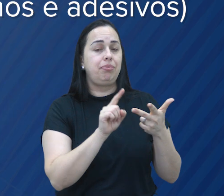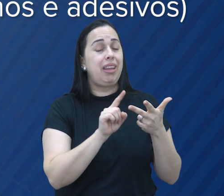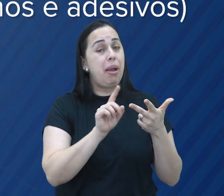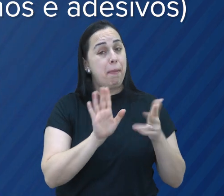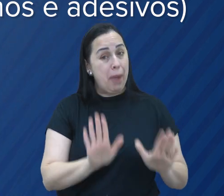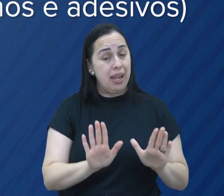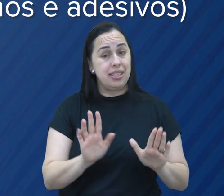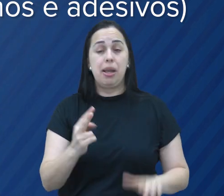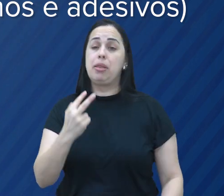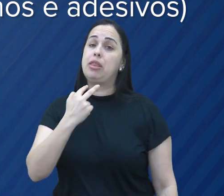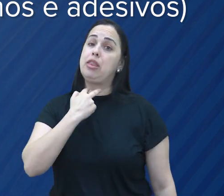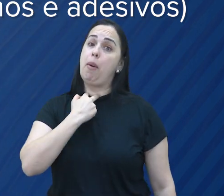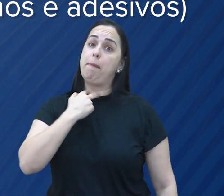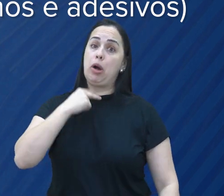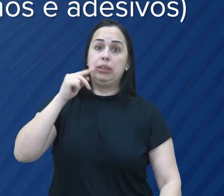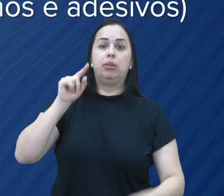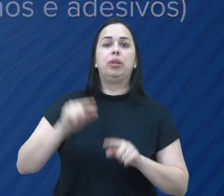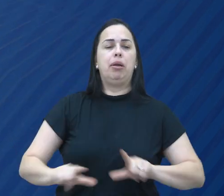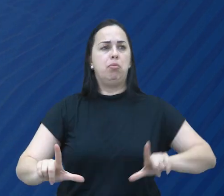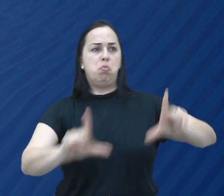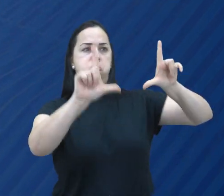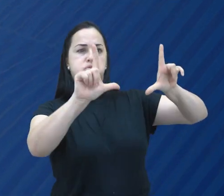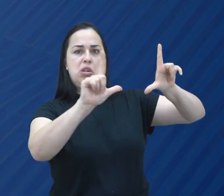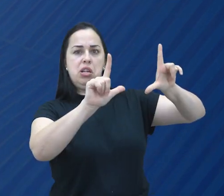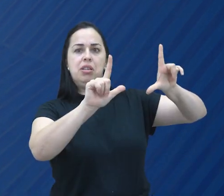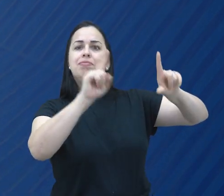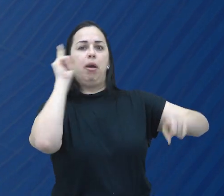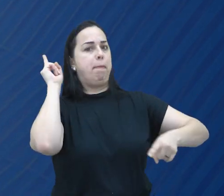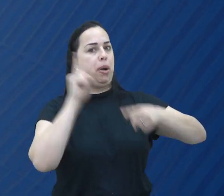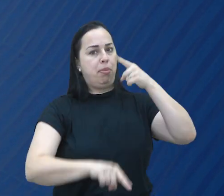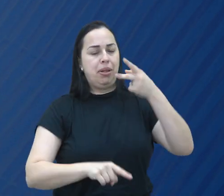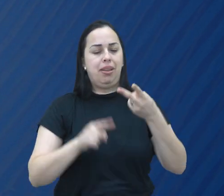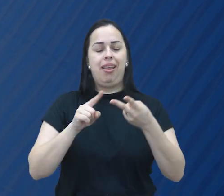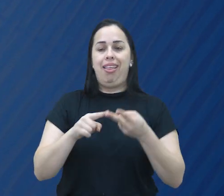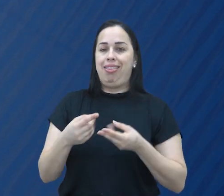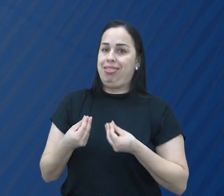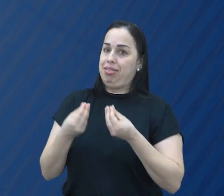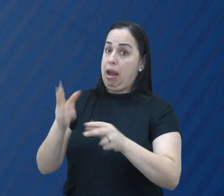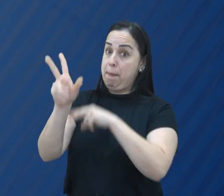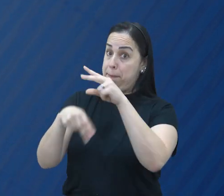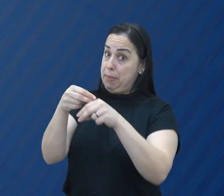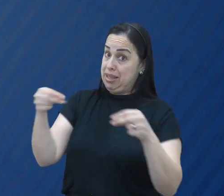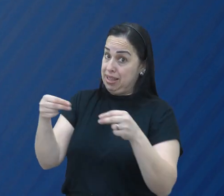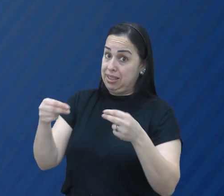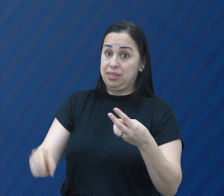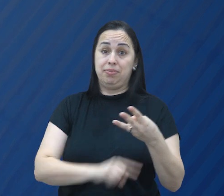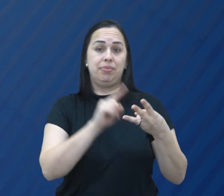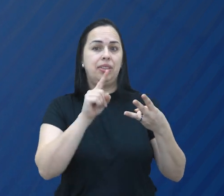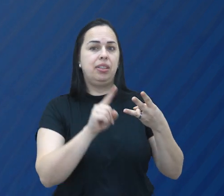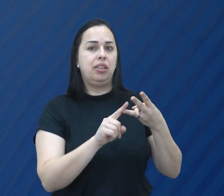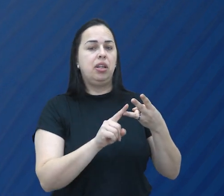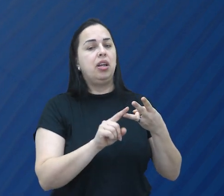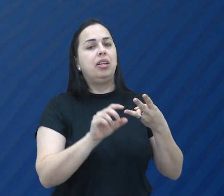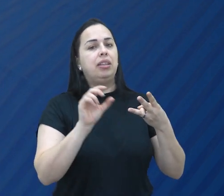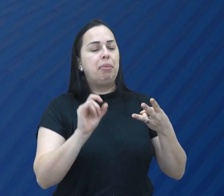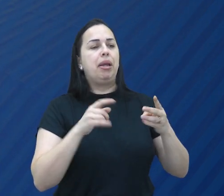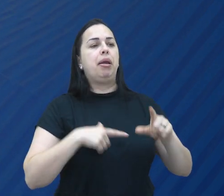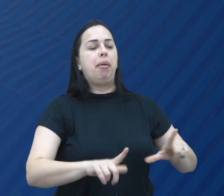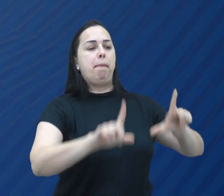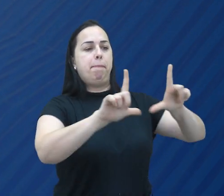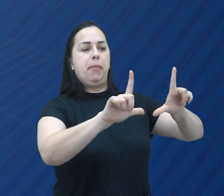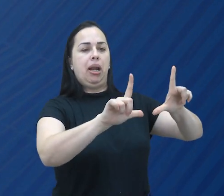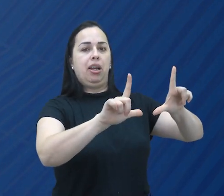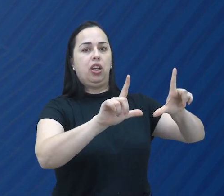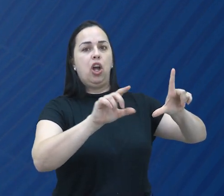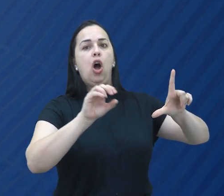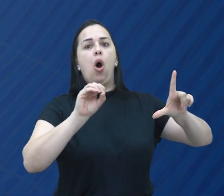gráfico, como santinhos e adesivos. Por outro lado, são proibidos anúncios em outdoor oferecer presentes